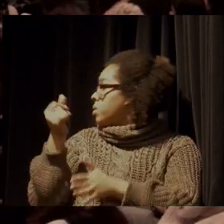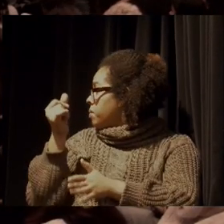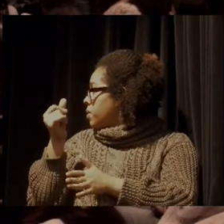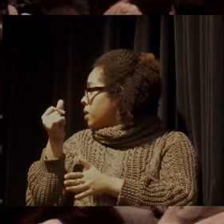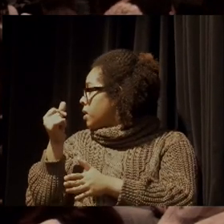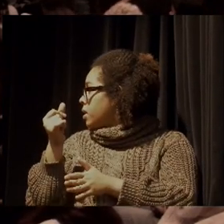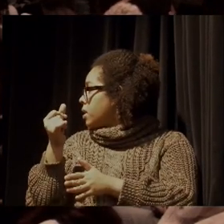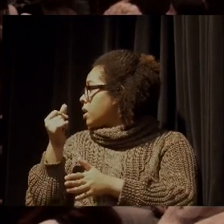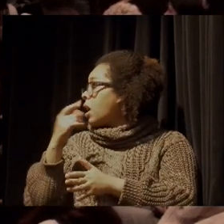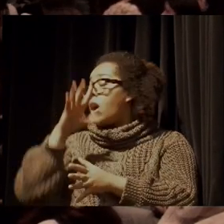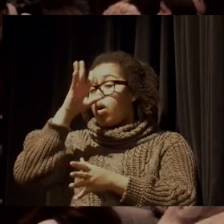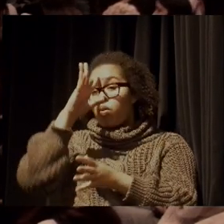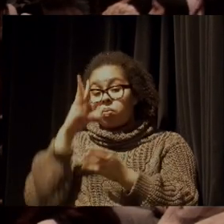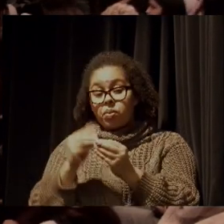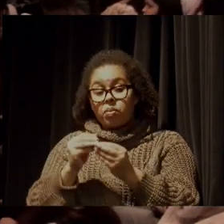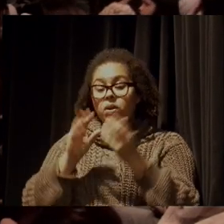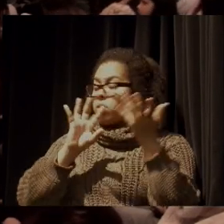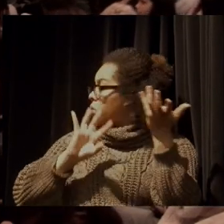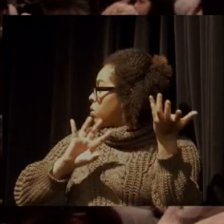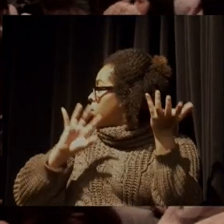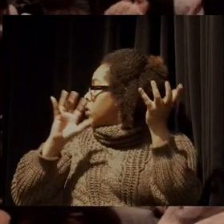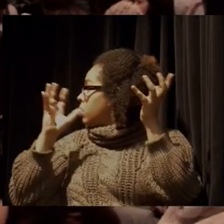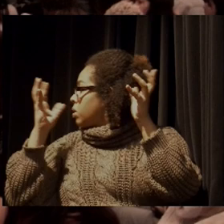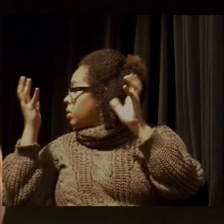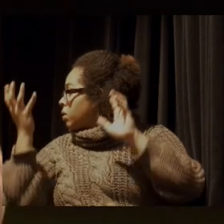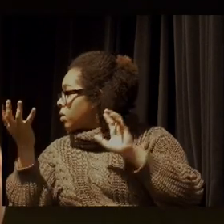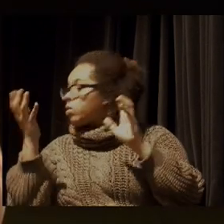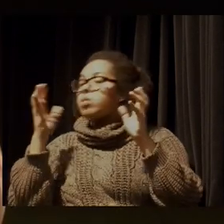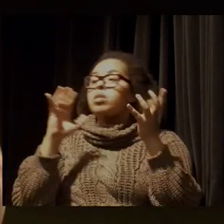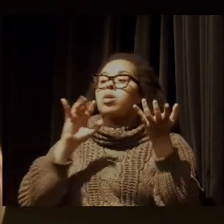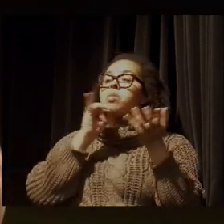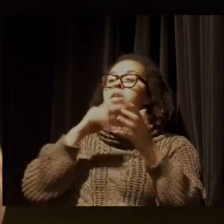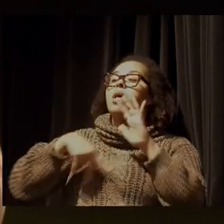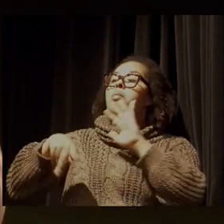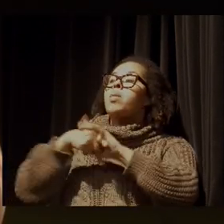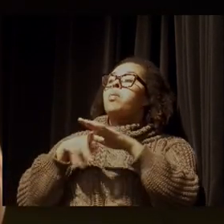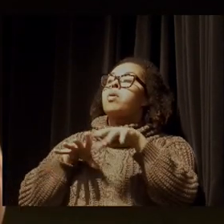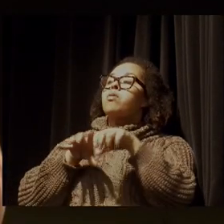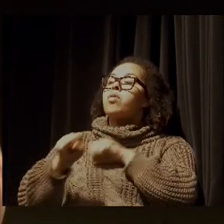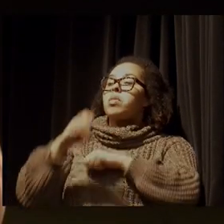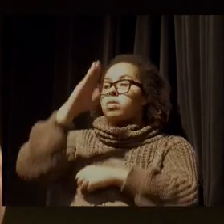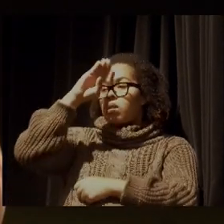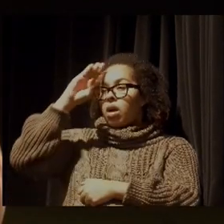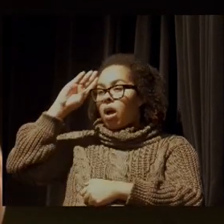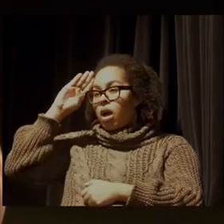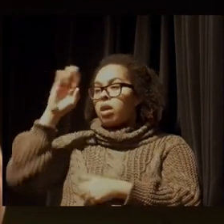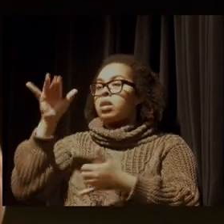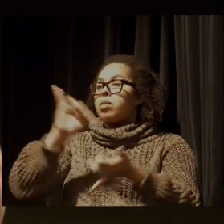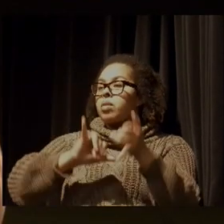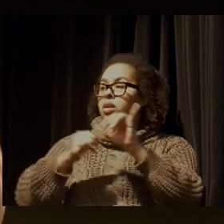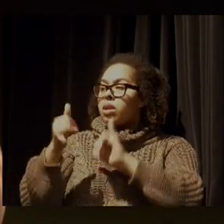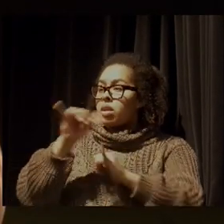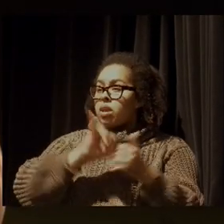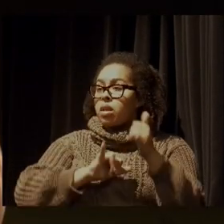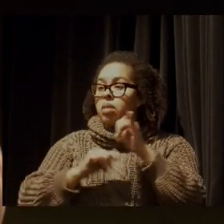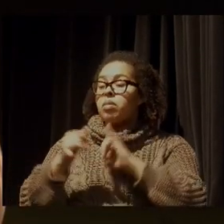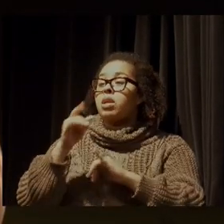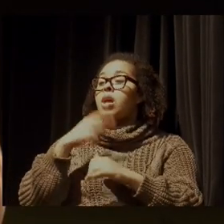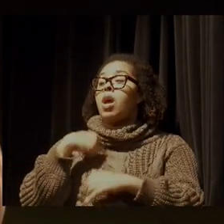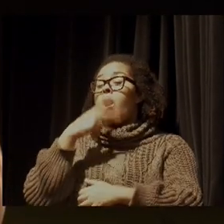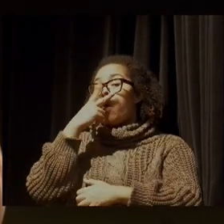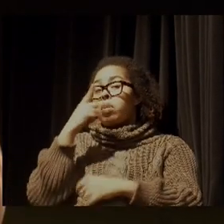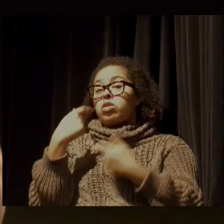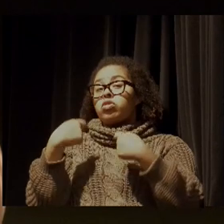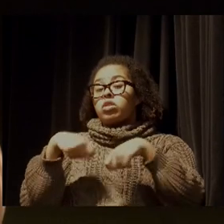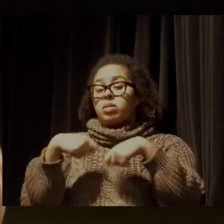a compreender a mudança do clima, porque ela era química de formação. Então, eu acho que a gente tem que ter uma estratégia